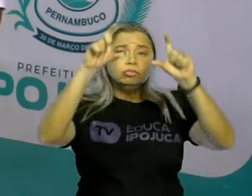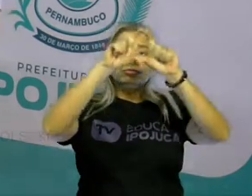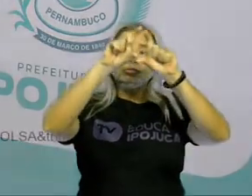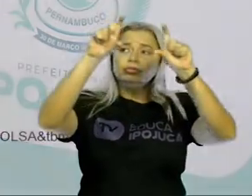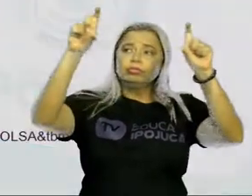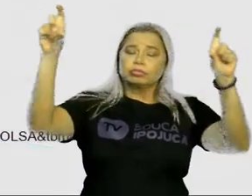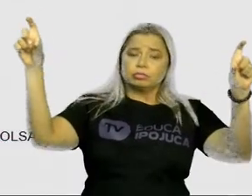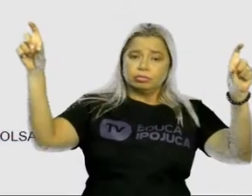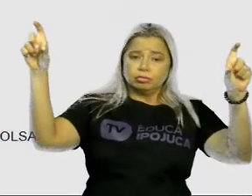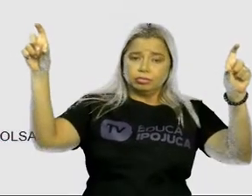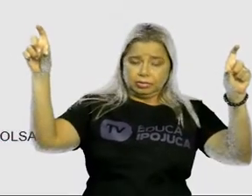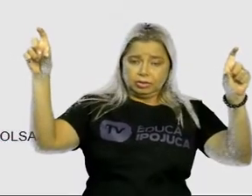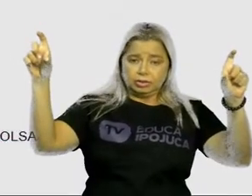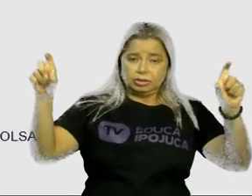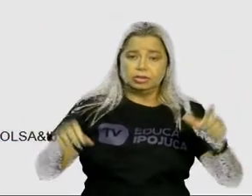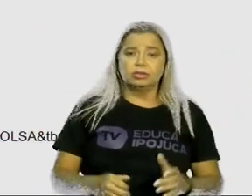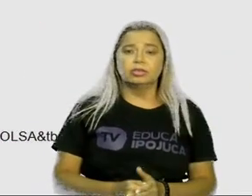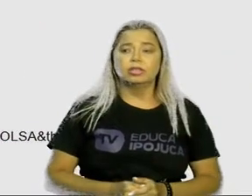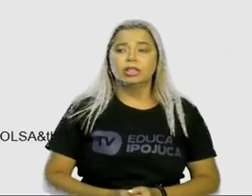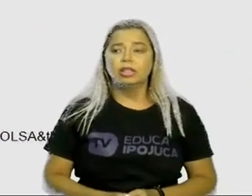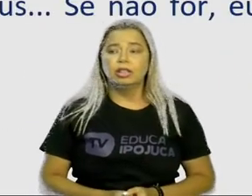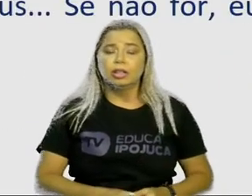texto. Olha lá.